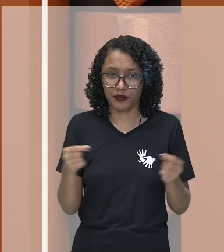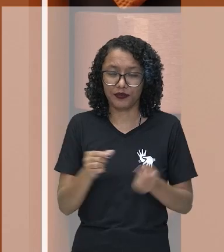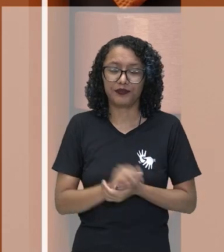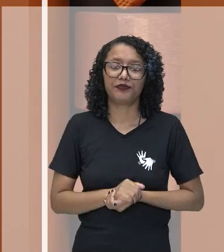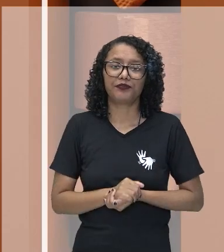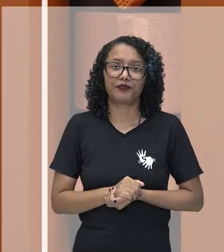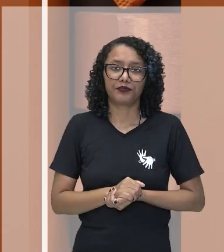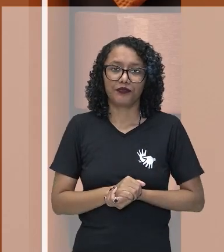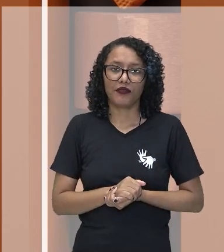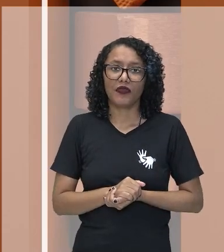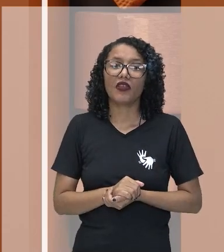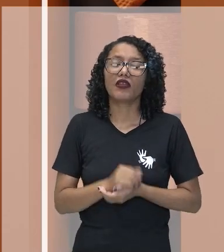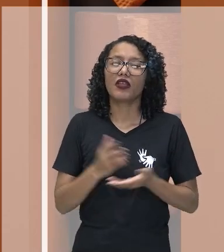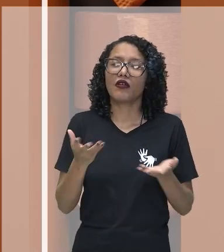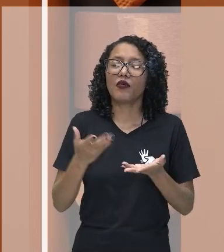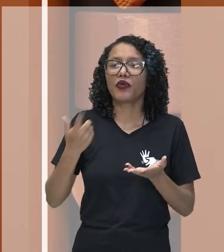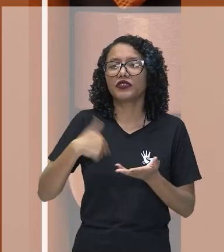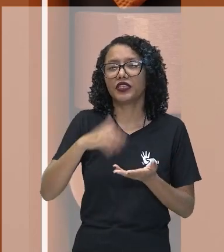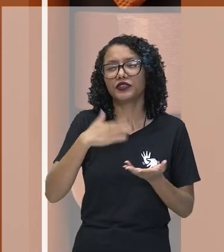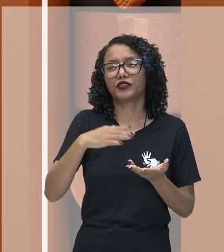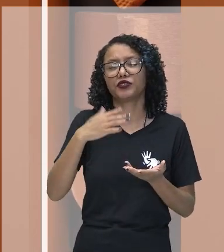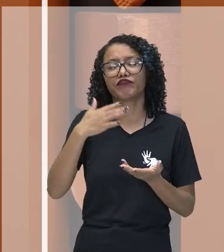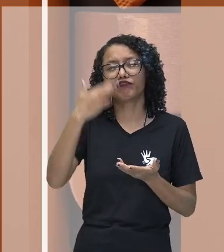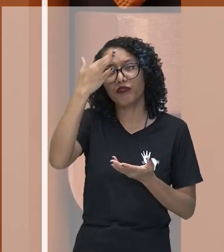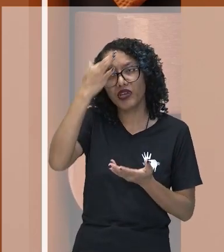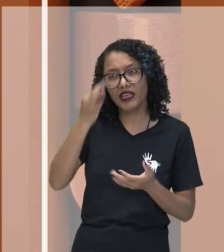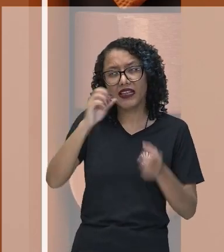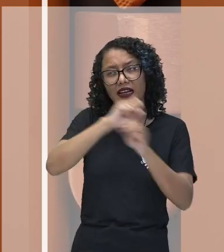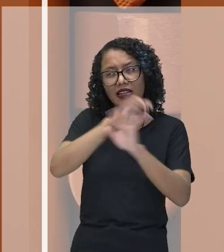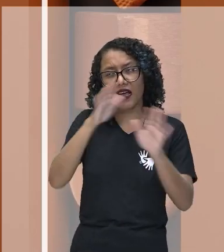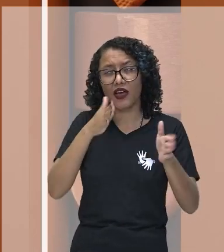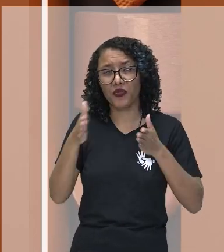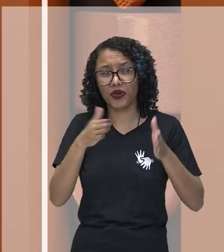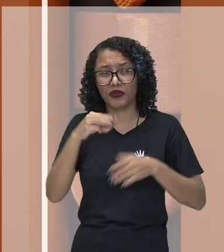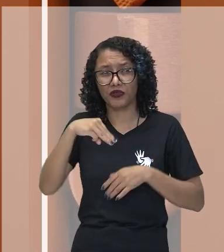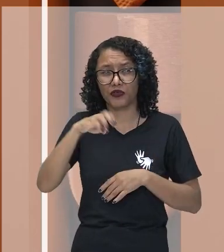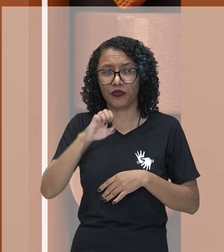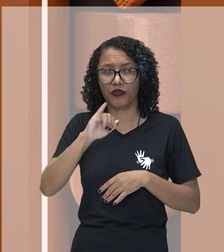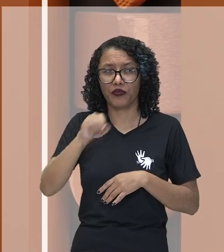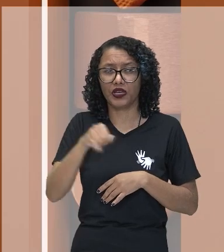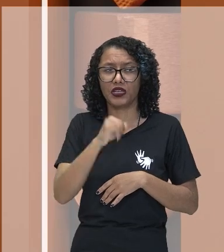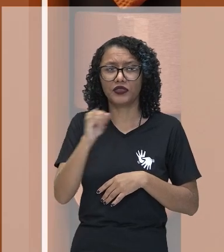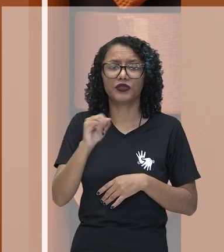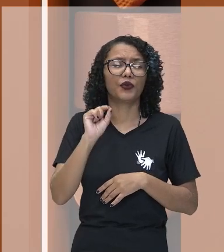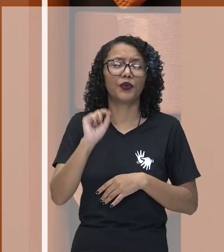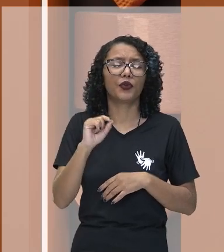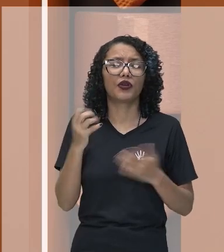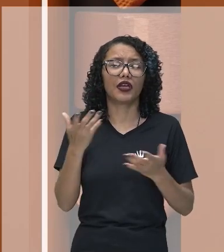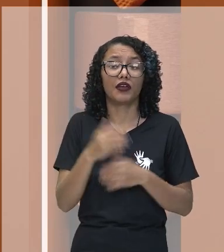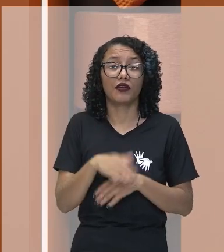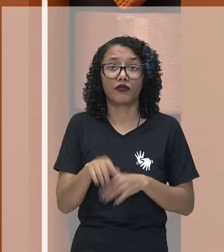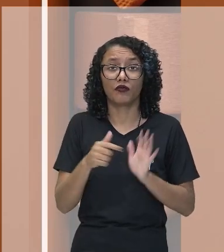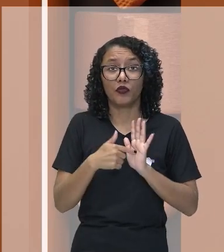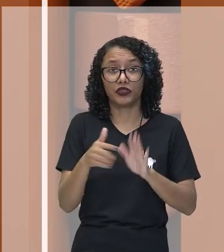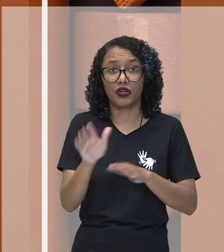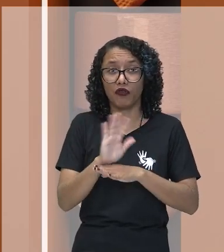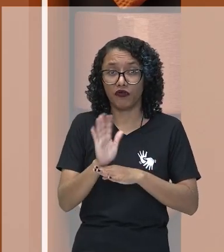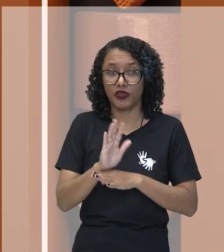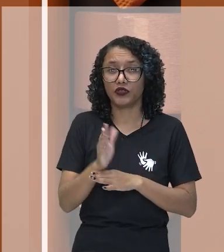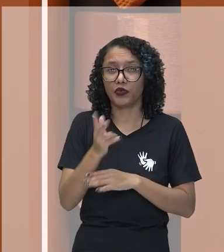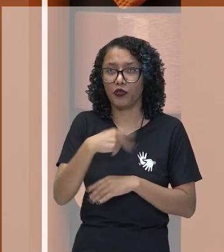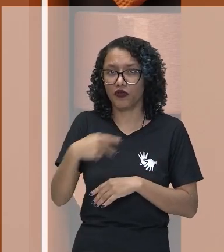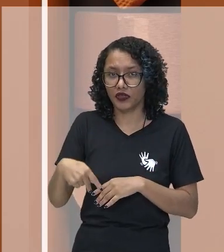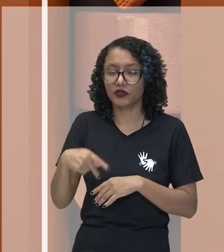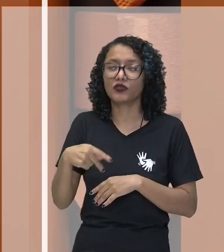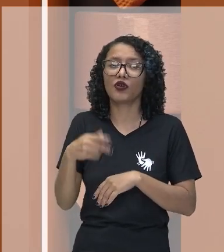Para que a gente consiga compreender mais esse período da Era Meiji. Nós vamos acompanhar, agora, o vídeo da professora Michelle